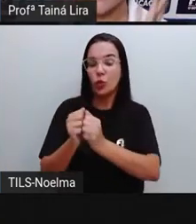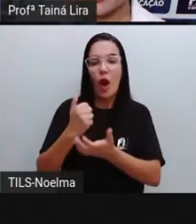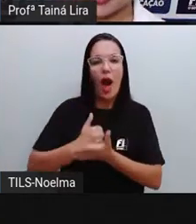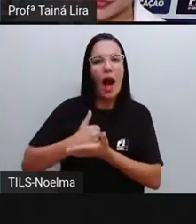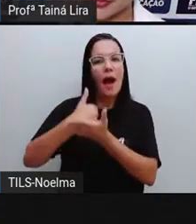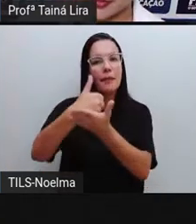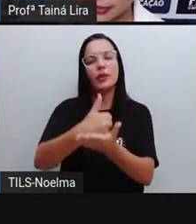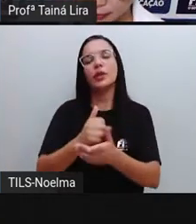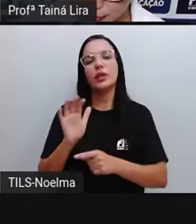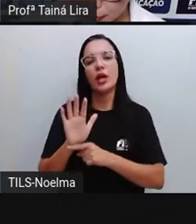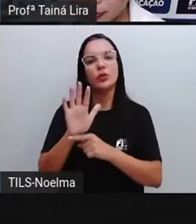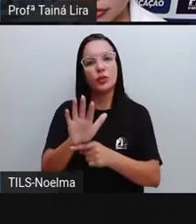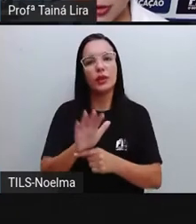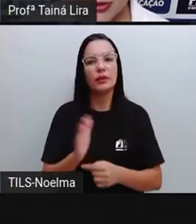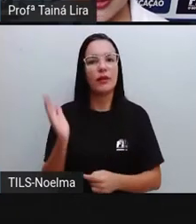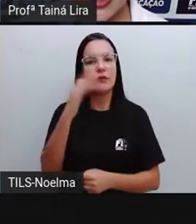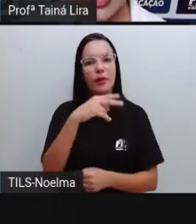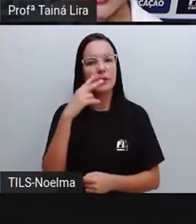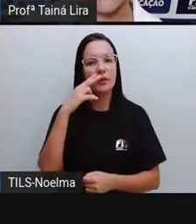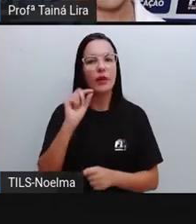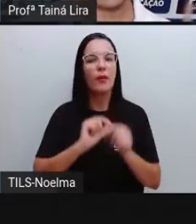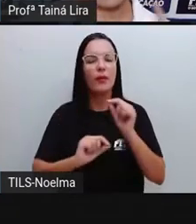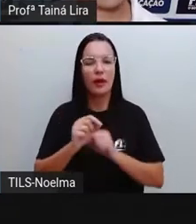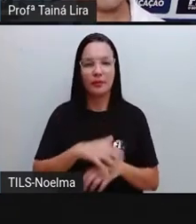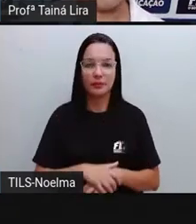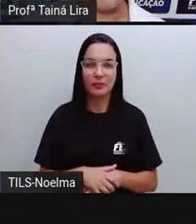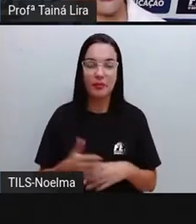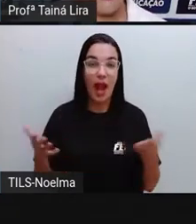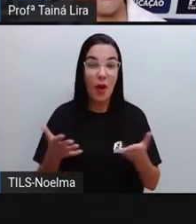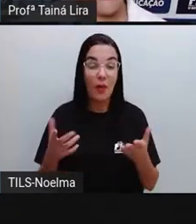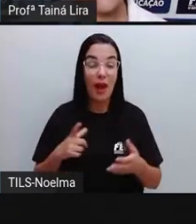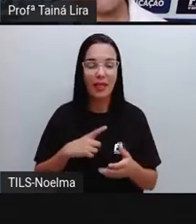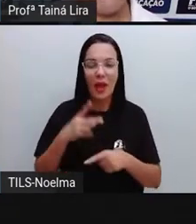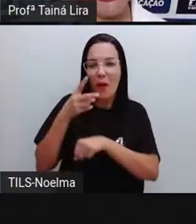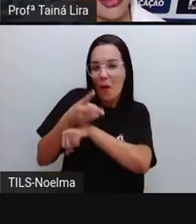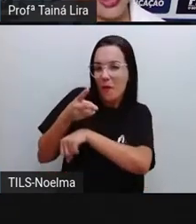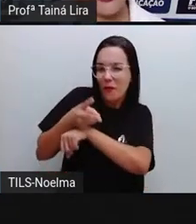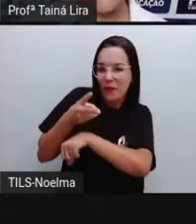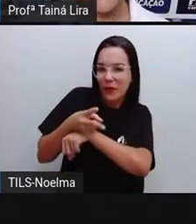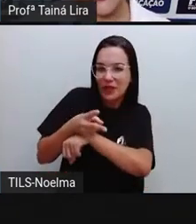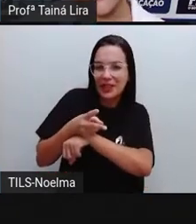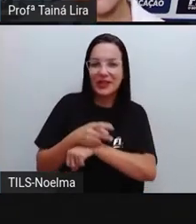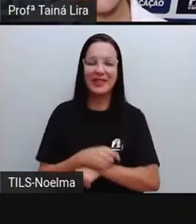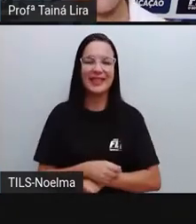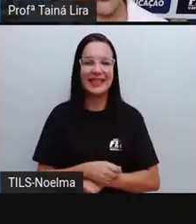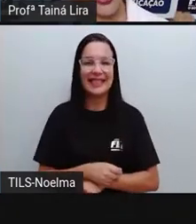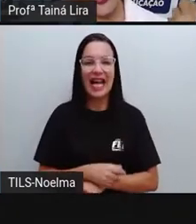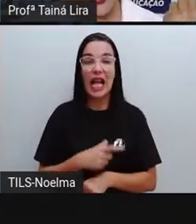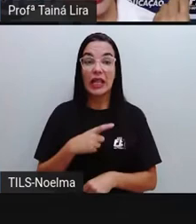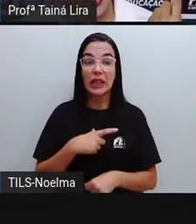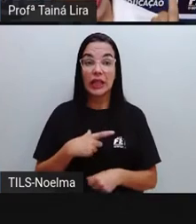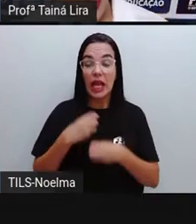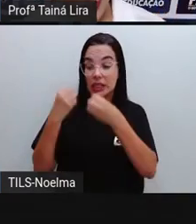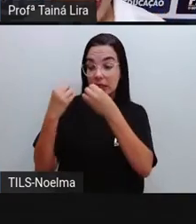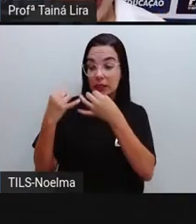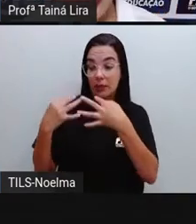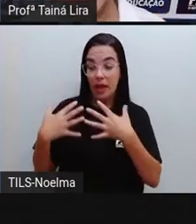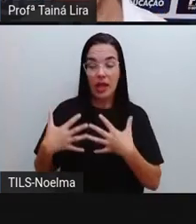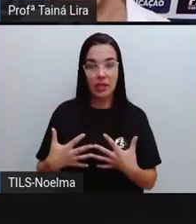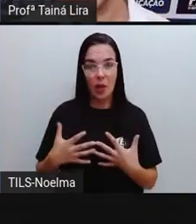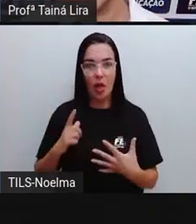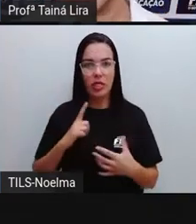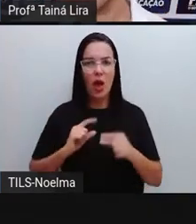Mas vamos ver, então. Olha lá, a gente agora vai ver um vídeo, tá? Esse vídeo é do G1,